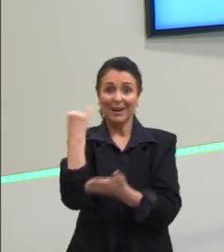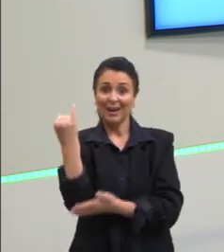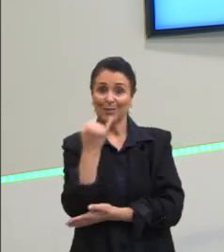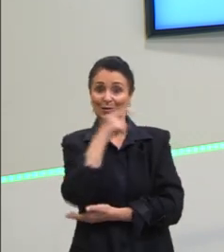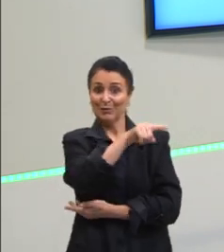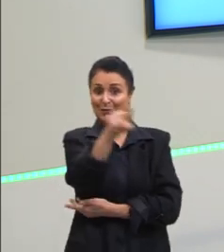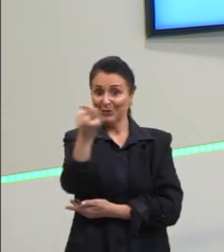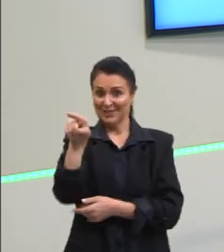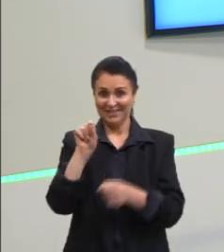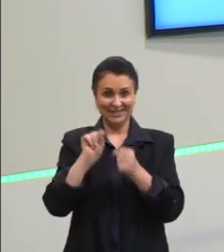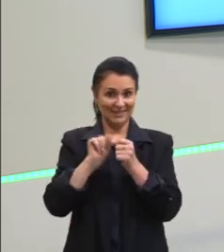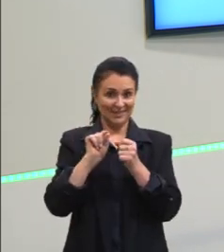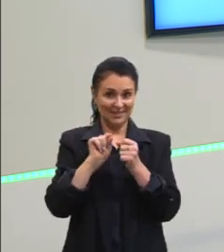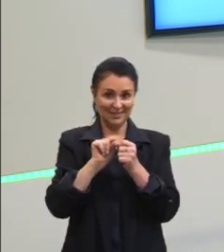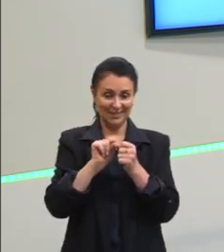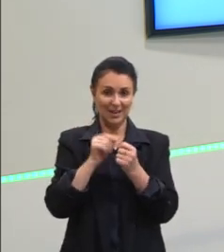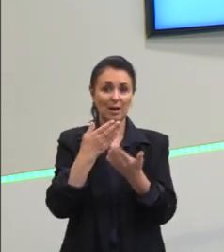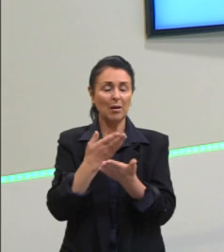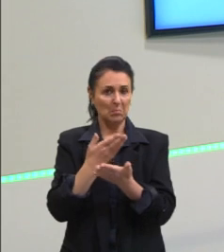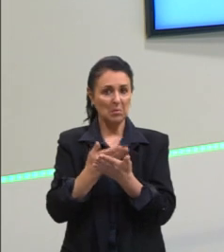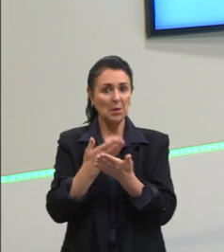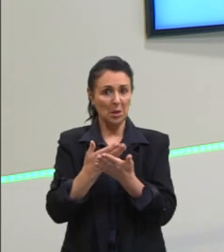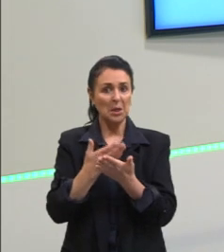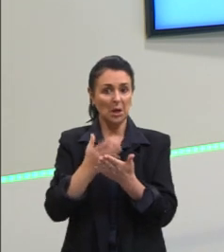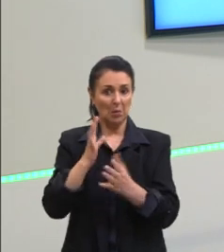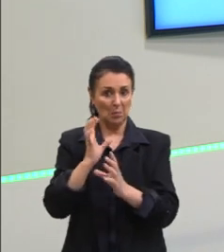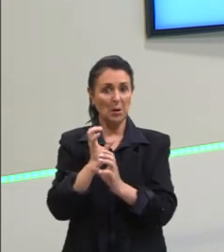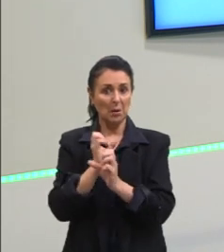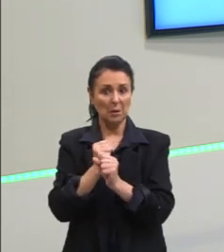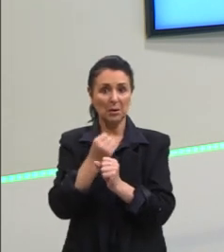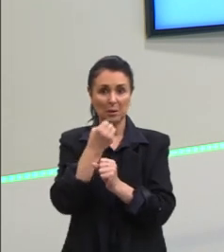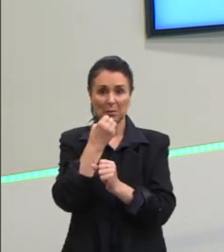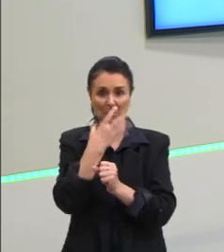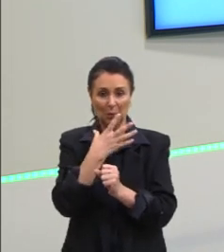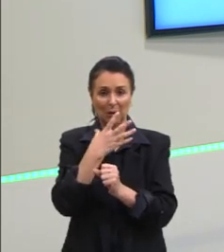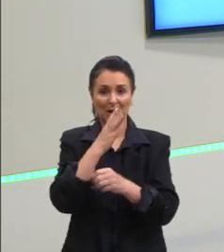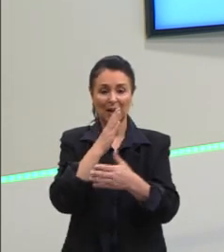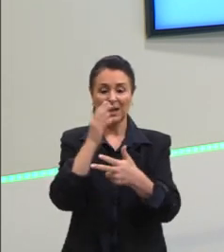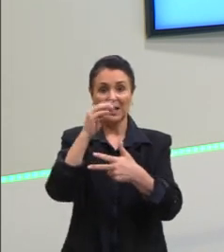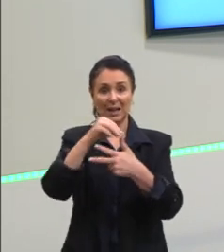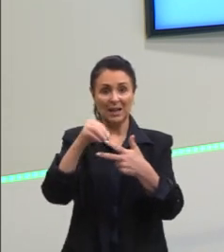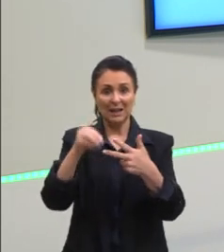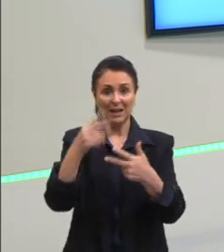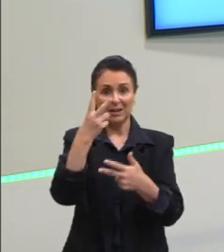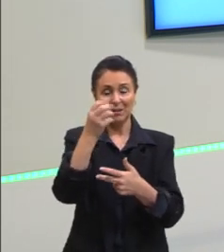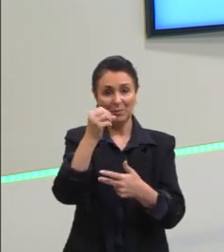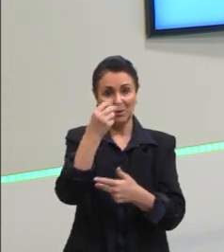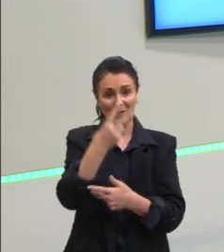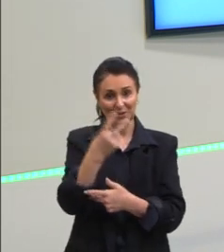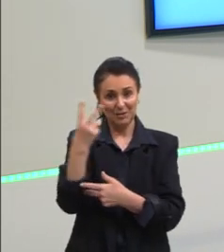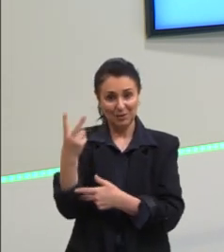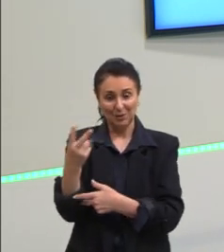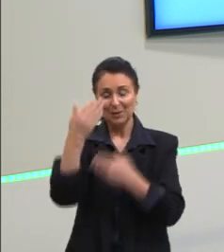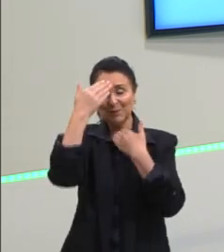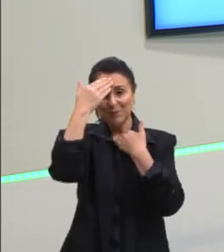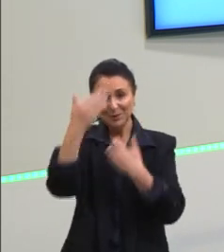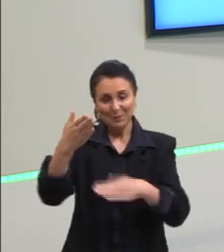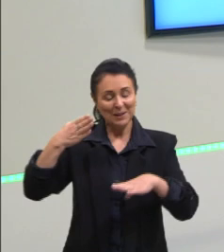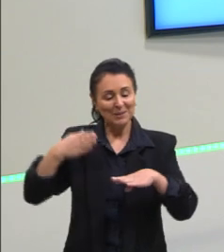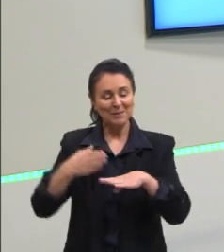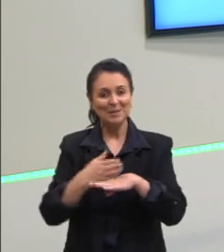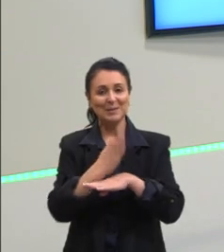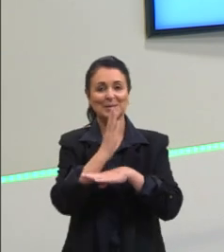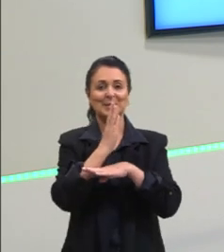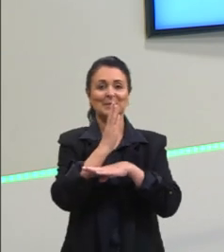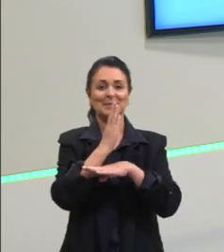isso para ter, então, um bom rendimento lá no Enem 2022, ok? Eu sou o professor Hidalgo, muito obrigado, partiu passar,